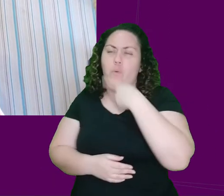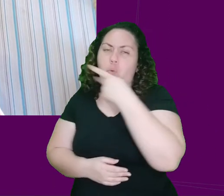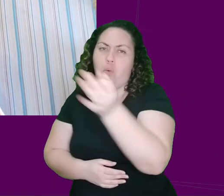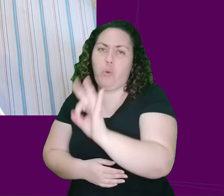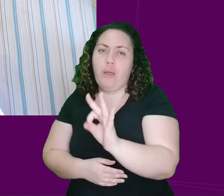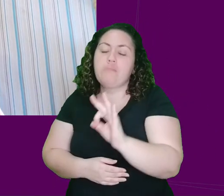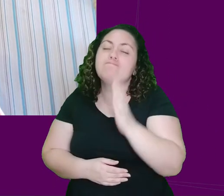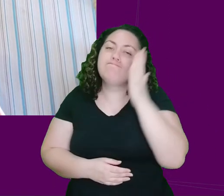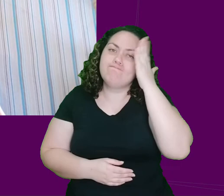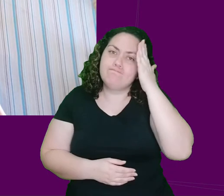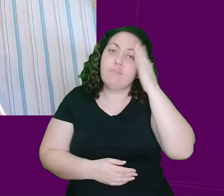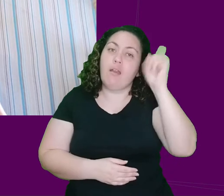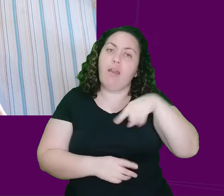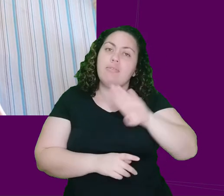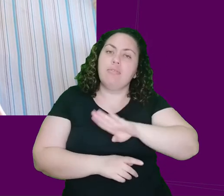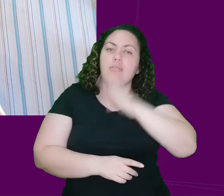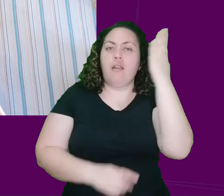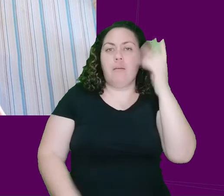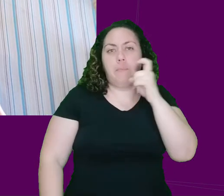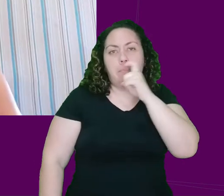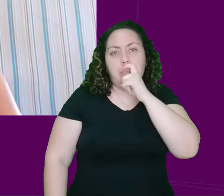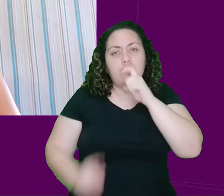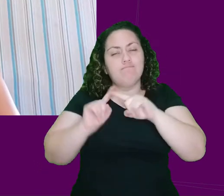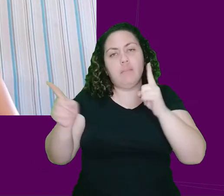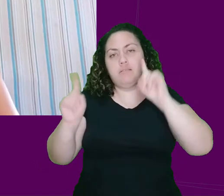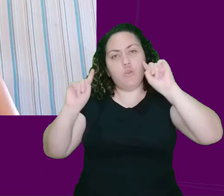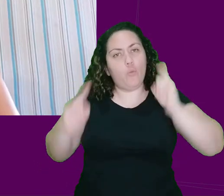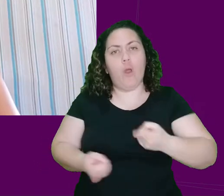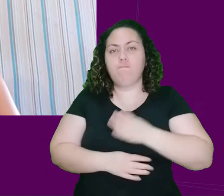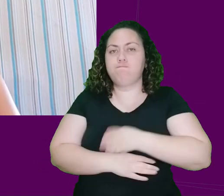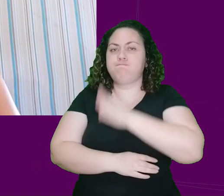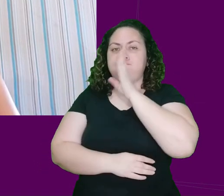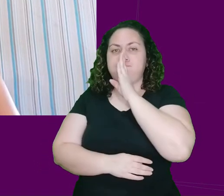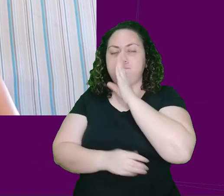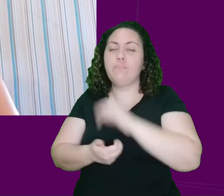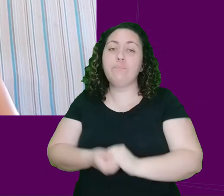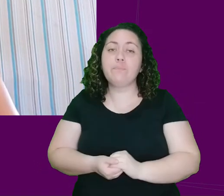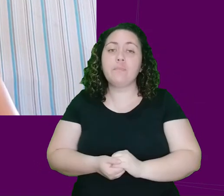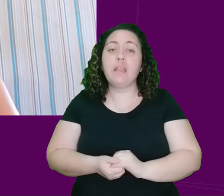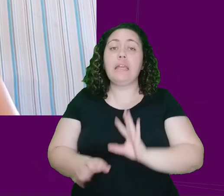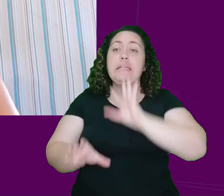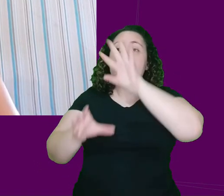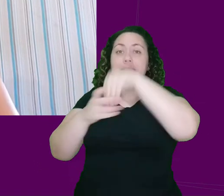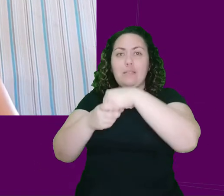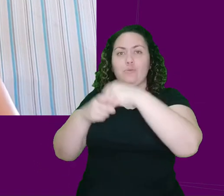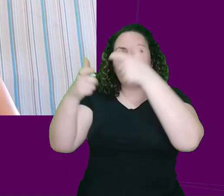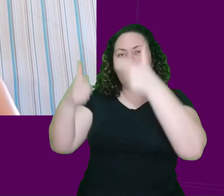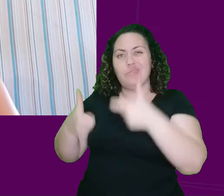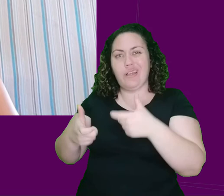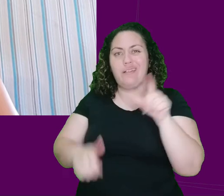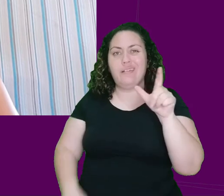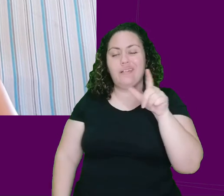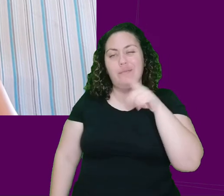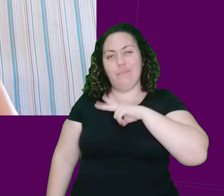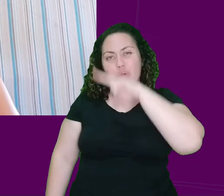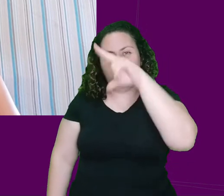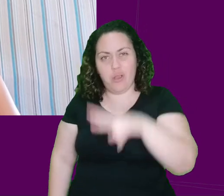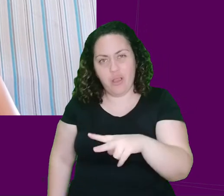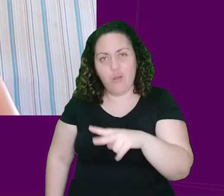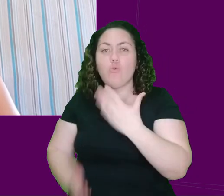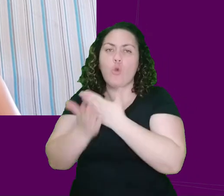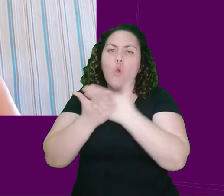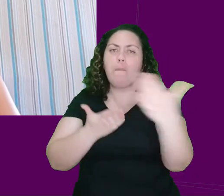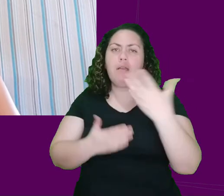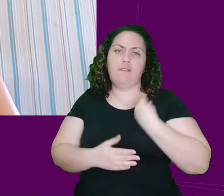decisão seria uma grande traição, né? Em relação ao pai. E lá em Portugal, ela passa a viver com a avó, depois com o tio.